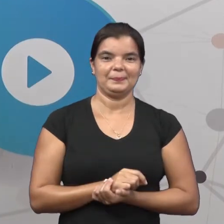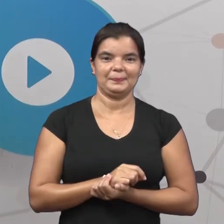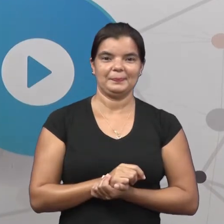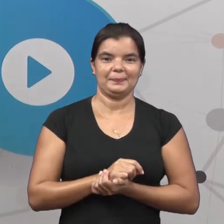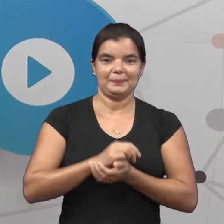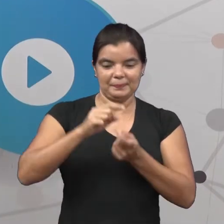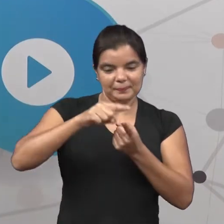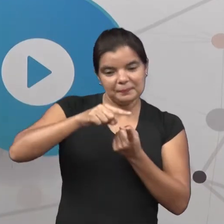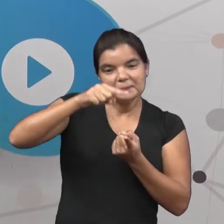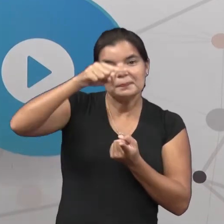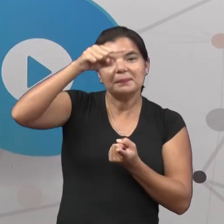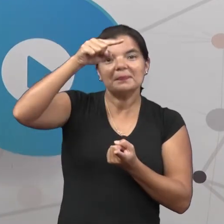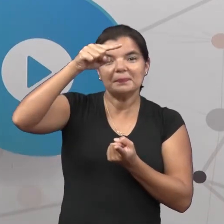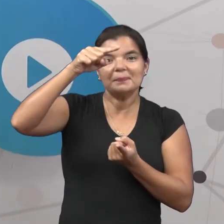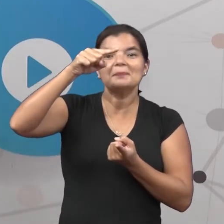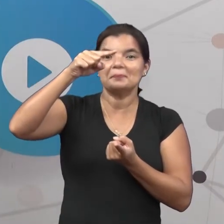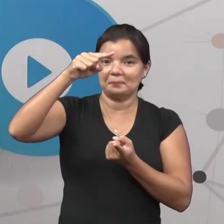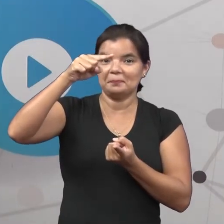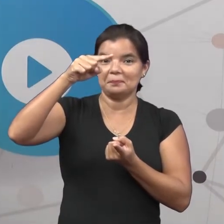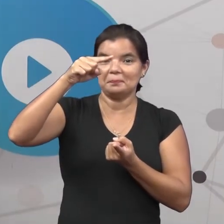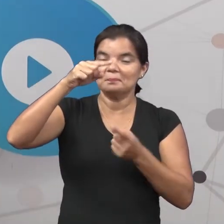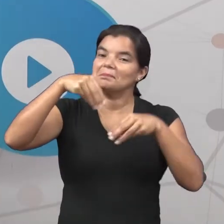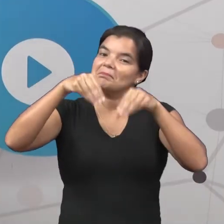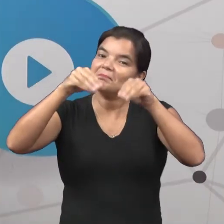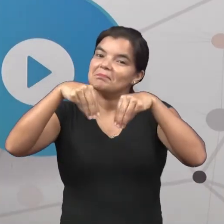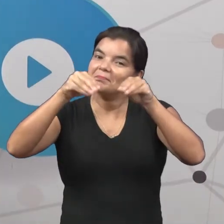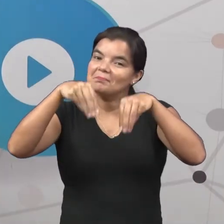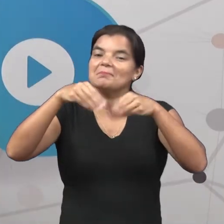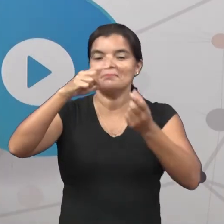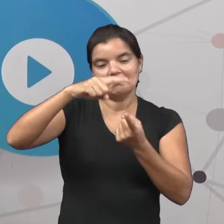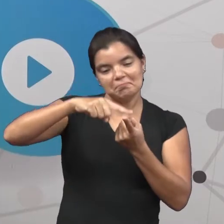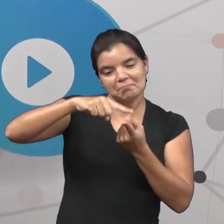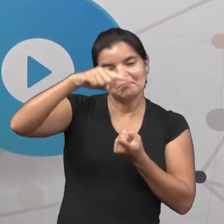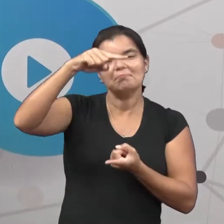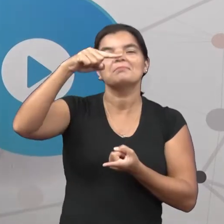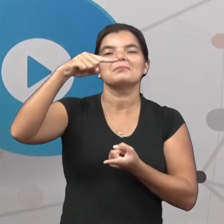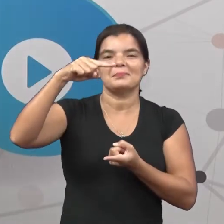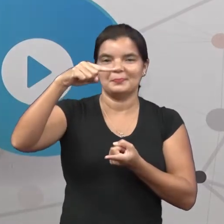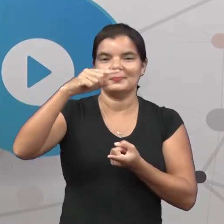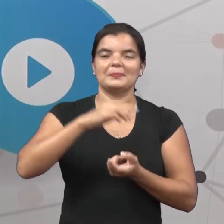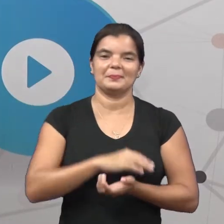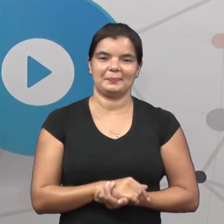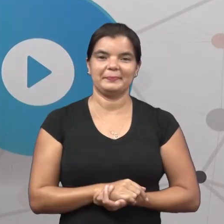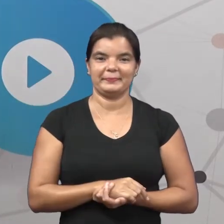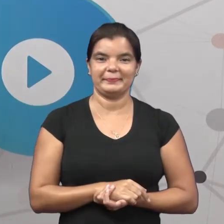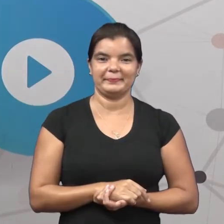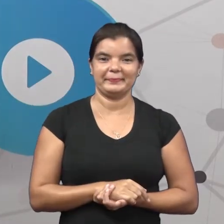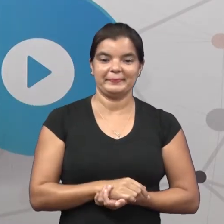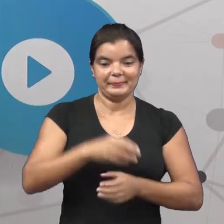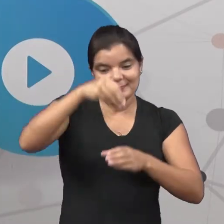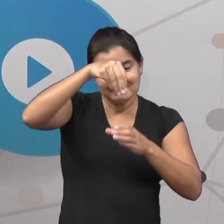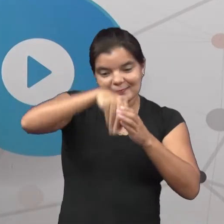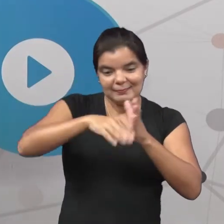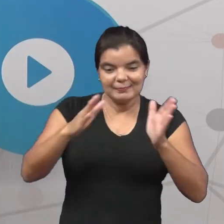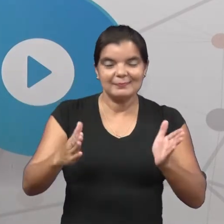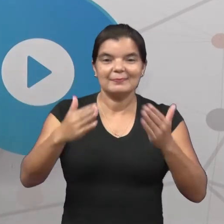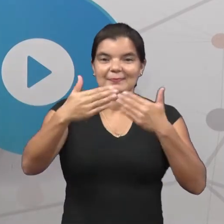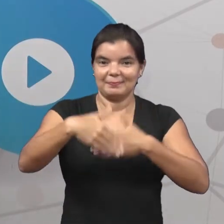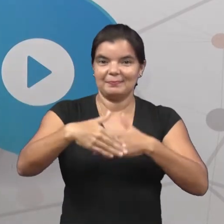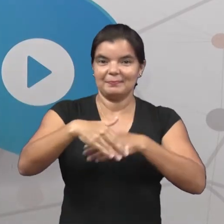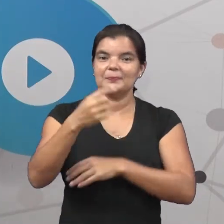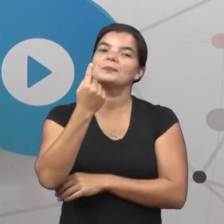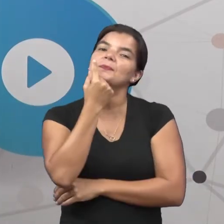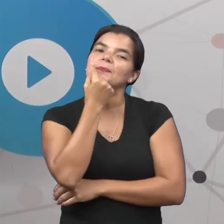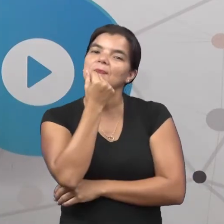garrafa pet. Isso mesmo, uma garrafa pet. Temos também, dentro da caixa, um